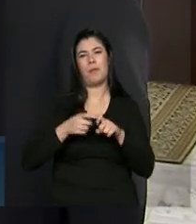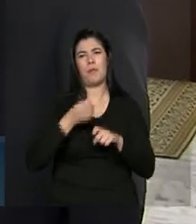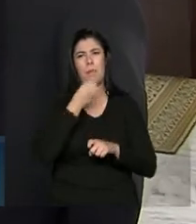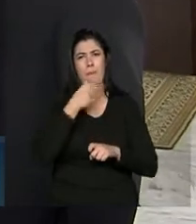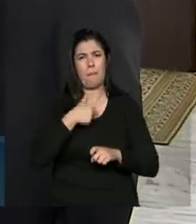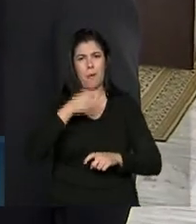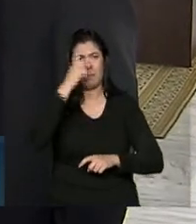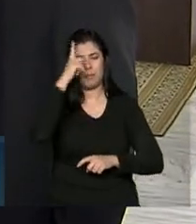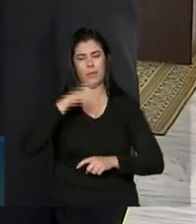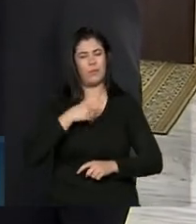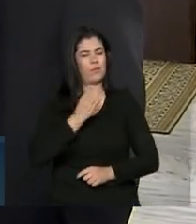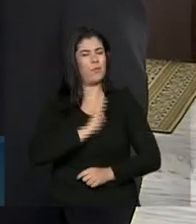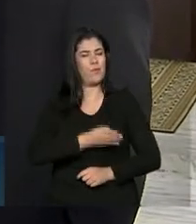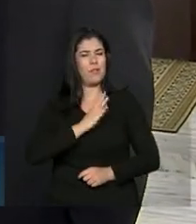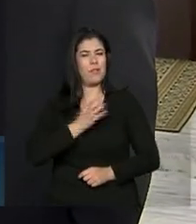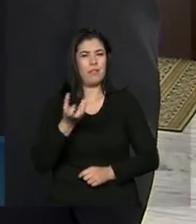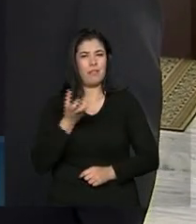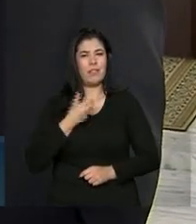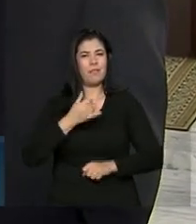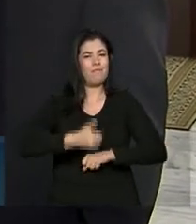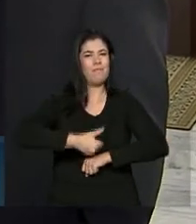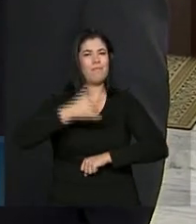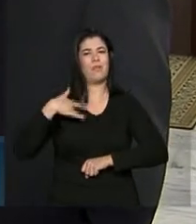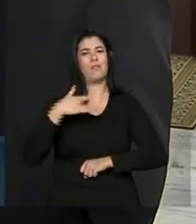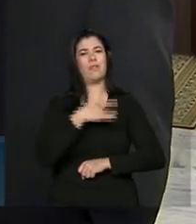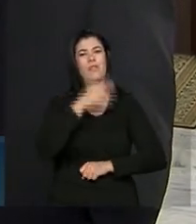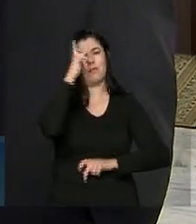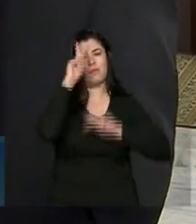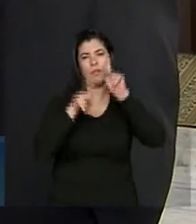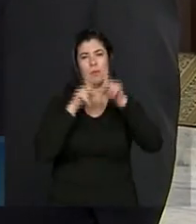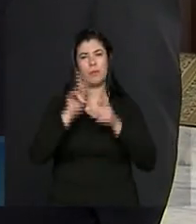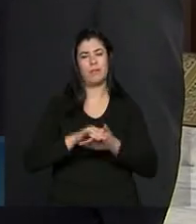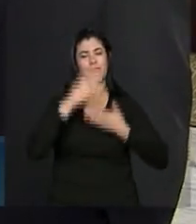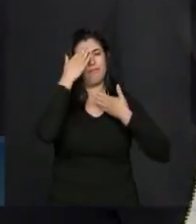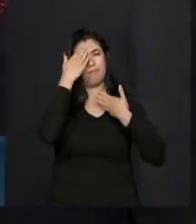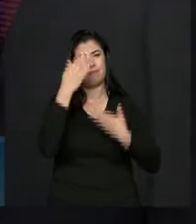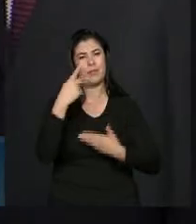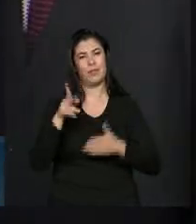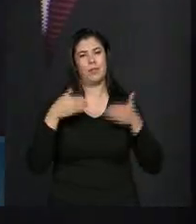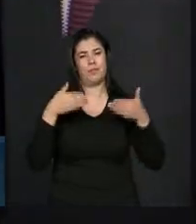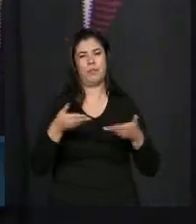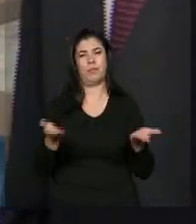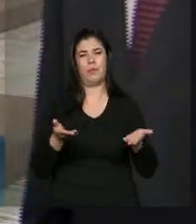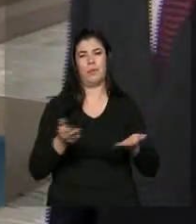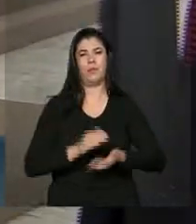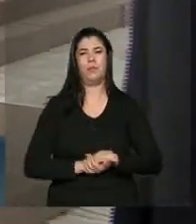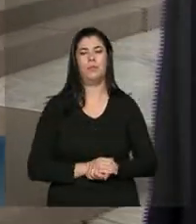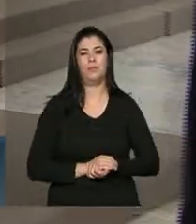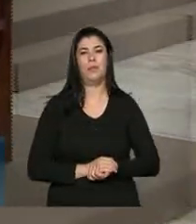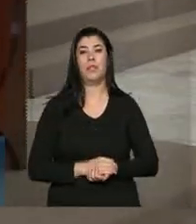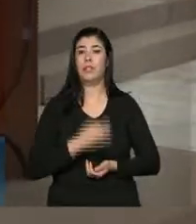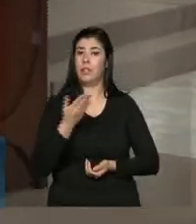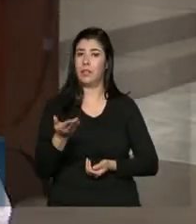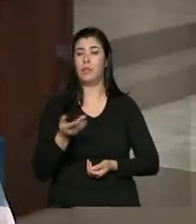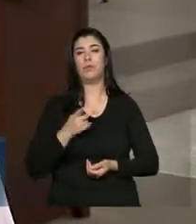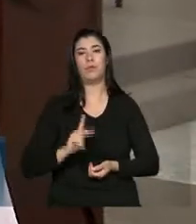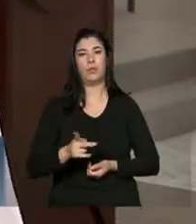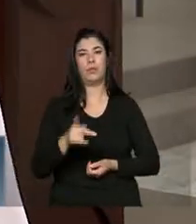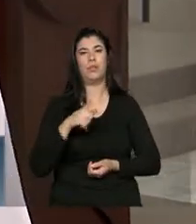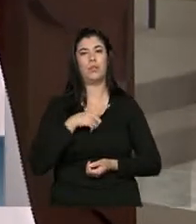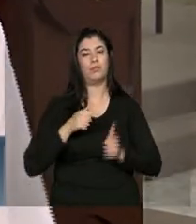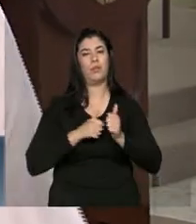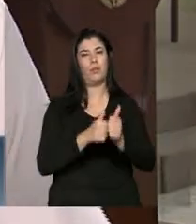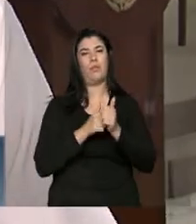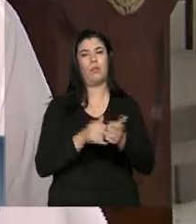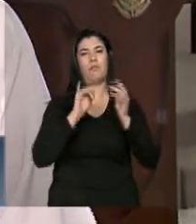Especialmente para quem tem um coração de querer melhorar a saúde do nosso povo. Muito obrigada pela participação ao vivo. Bom, Daniela, nós continuamos aqui